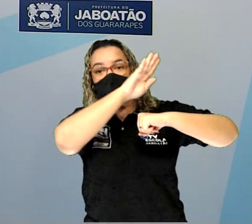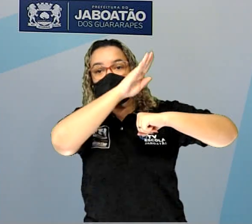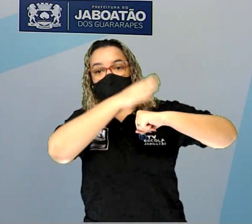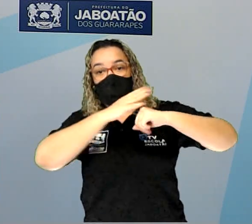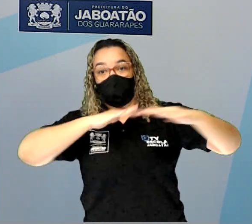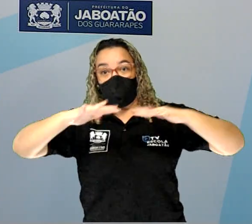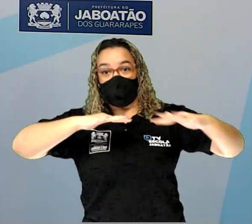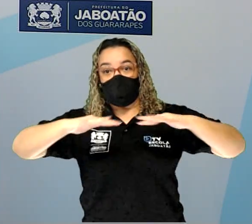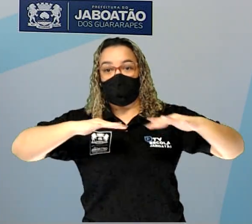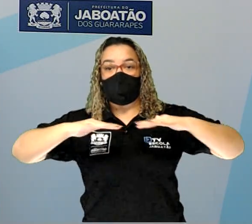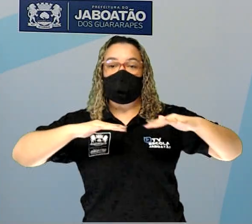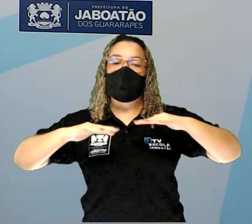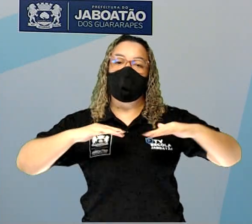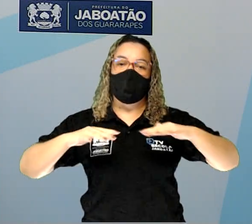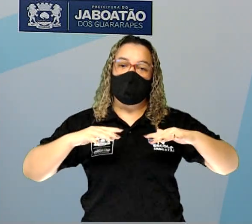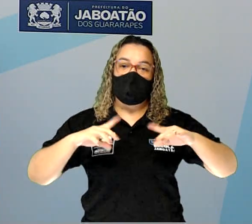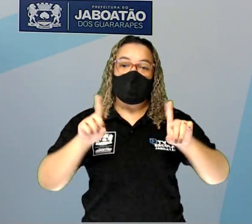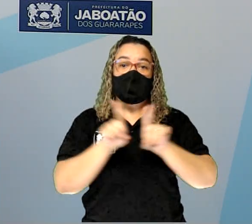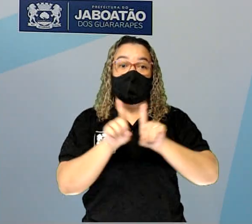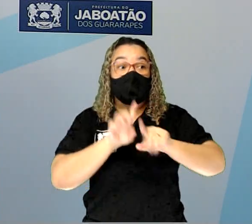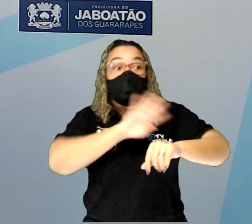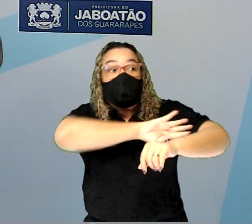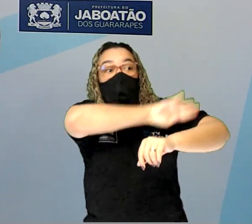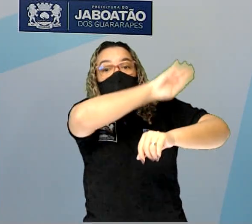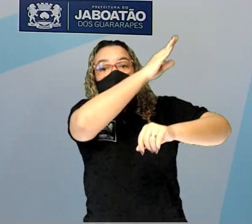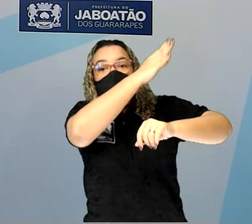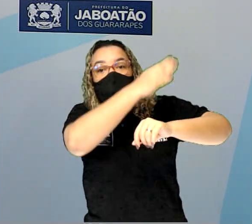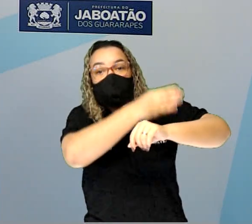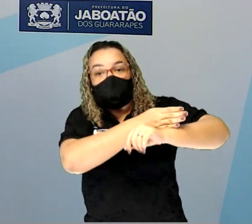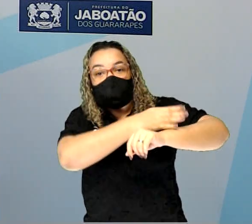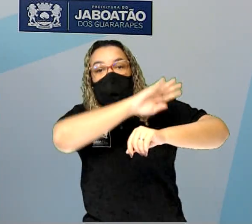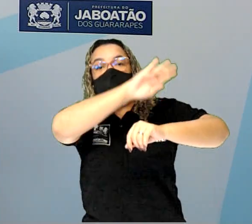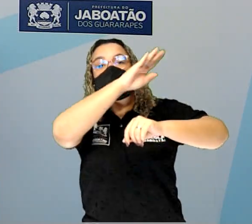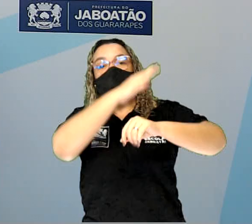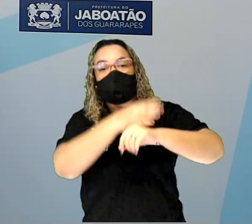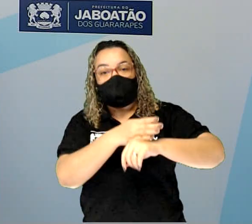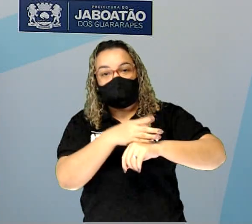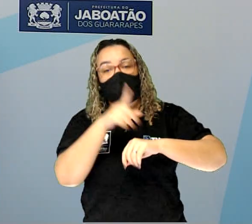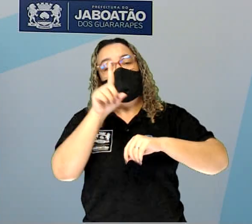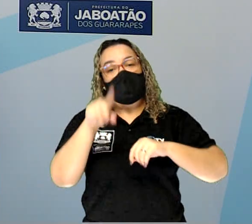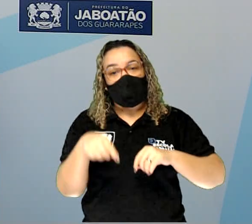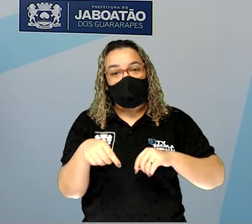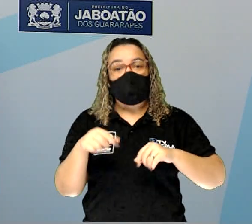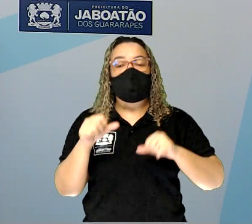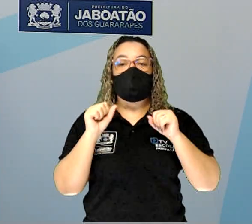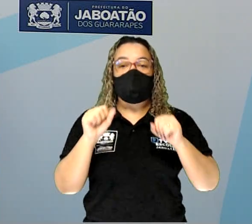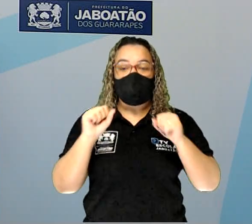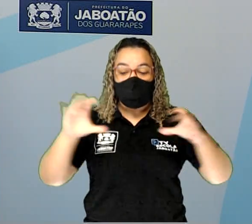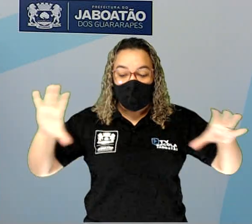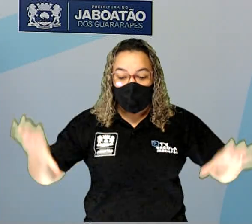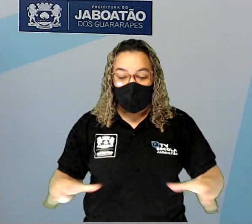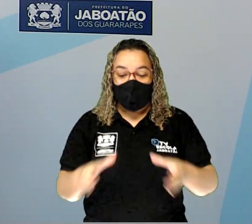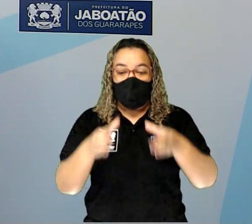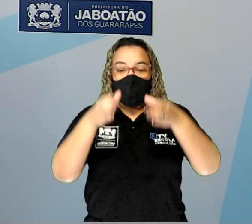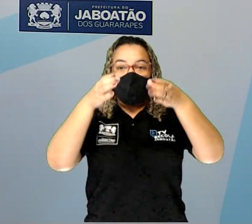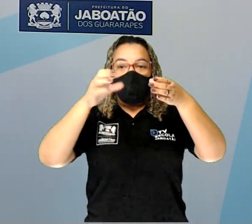Outro são as montanhas. Outro são a formação de vulcões.